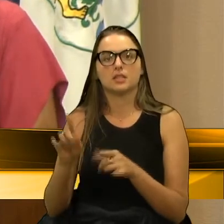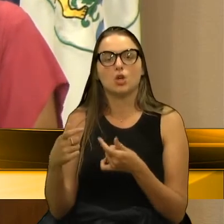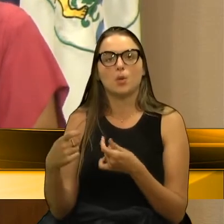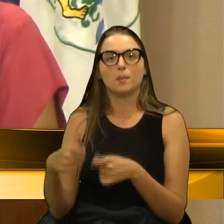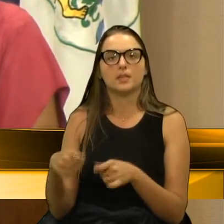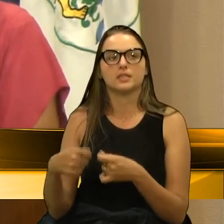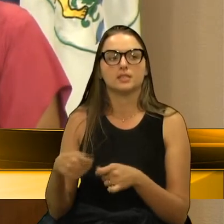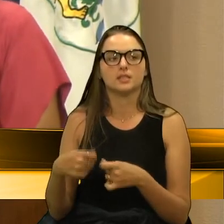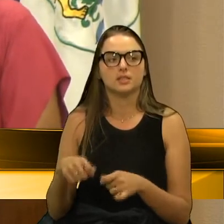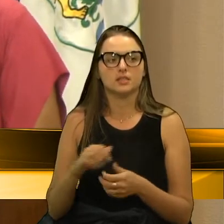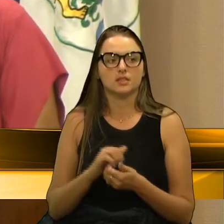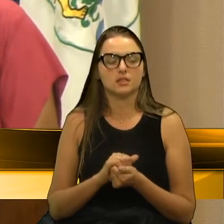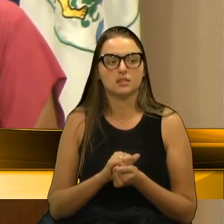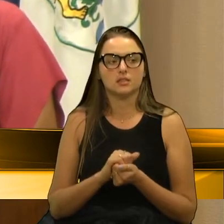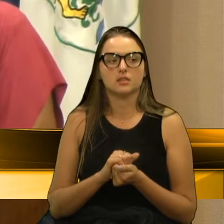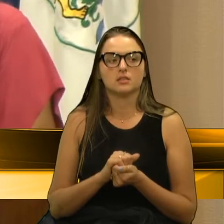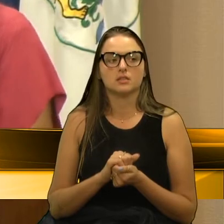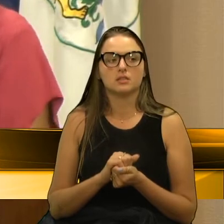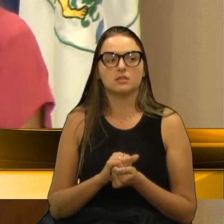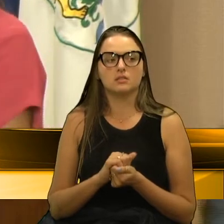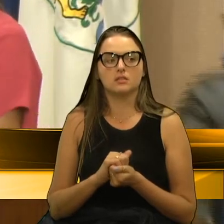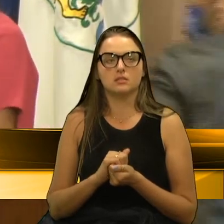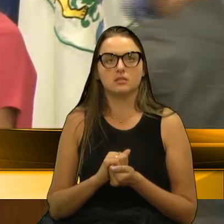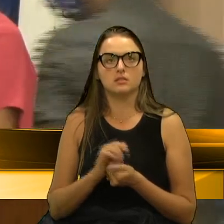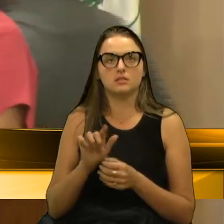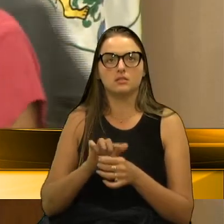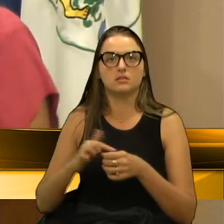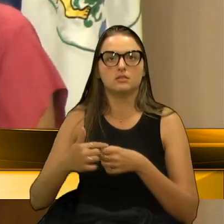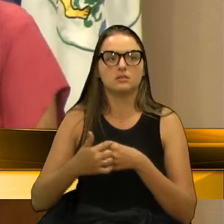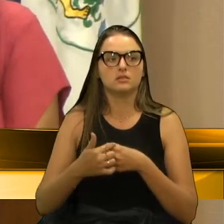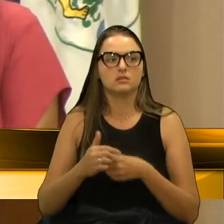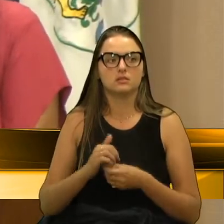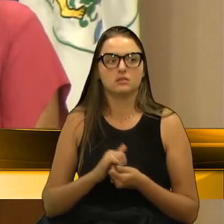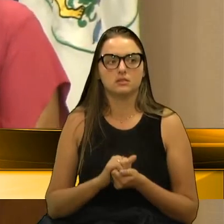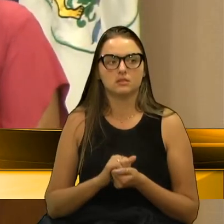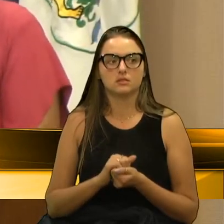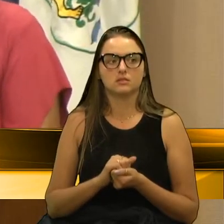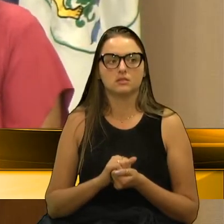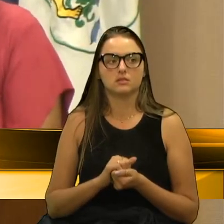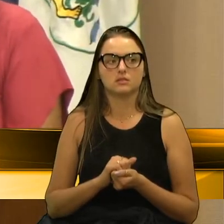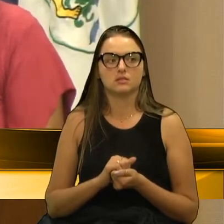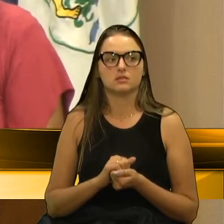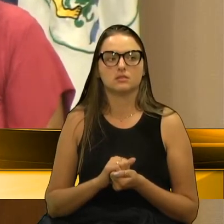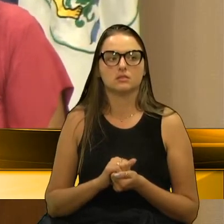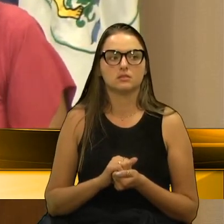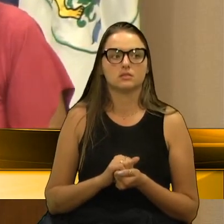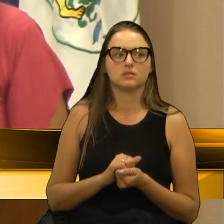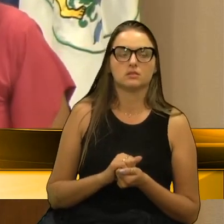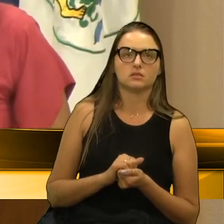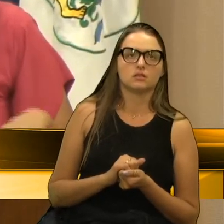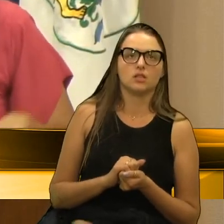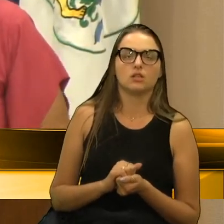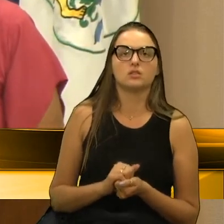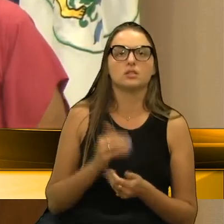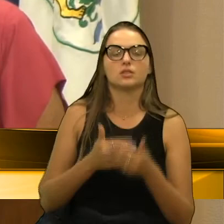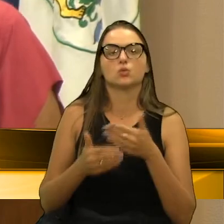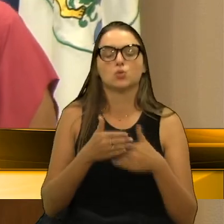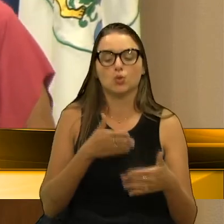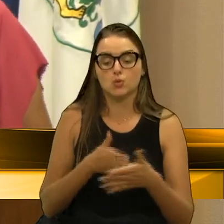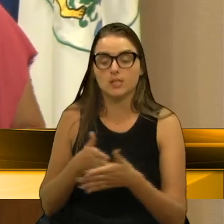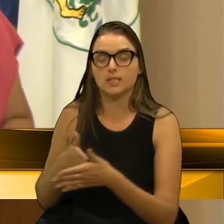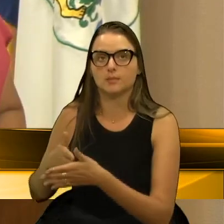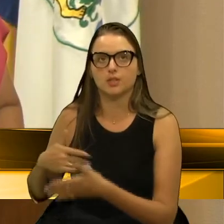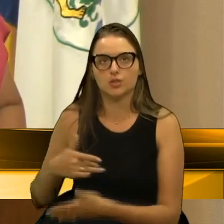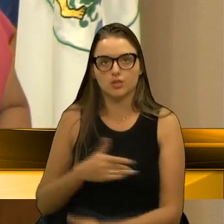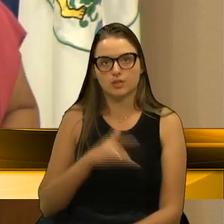isso como sendo um norte, se queremos que a cidade volte ao seu desenvolvimento, na medida do possível, com todas as limitações de saúde.